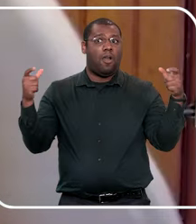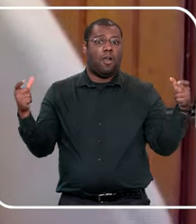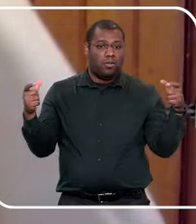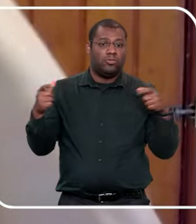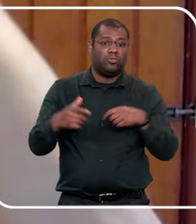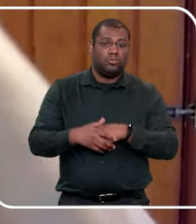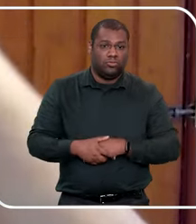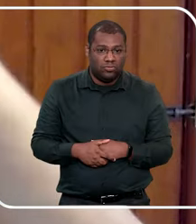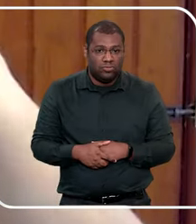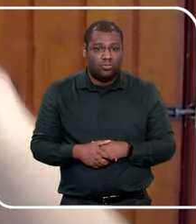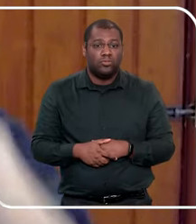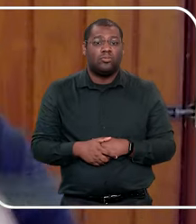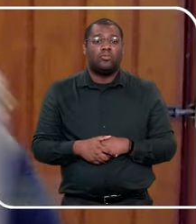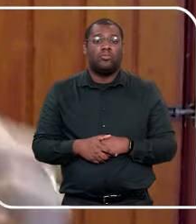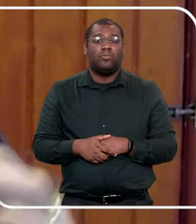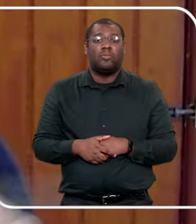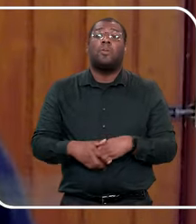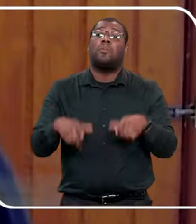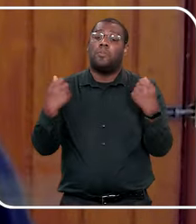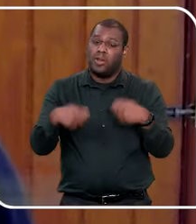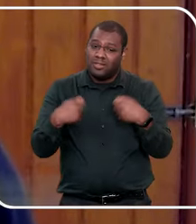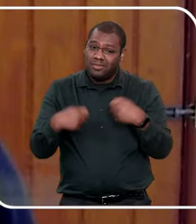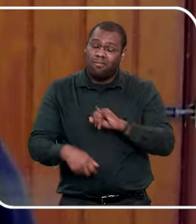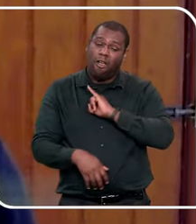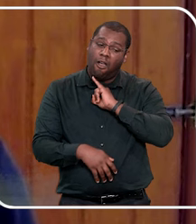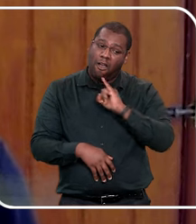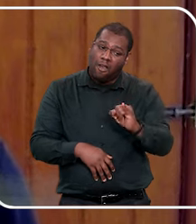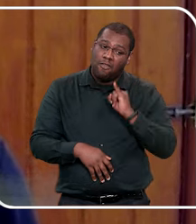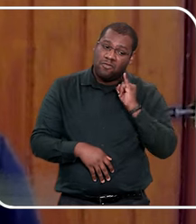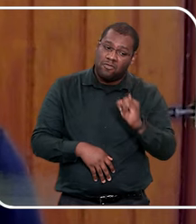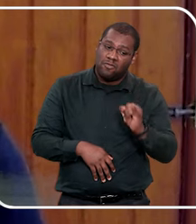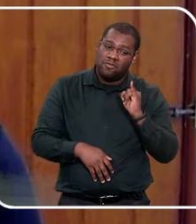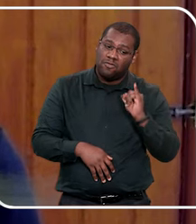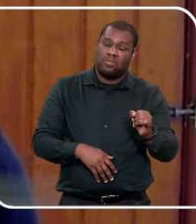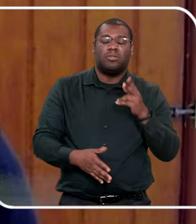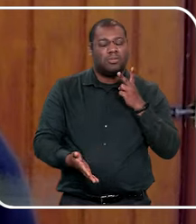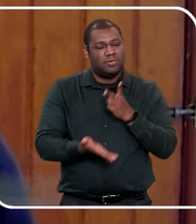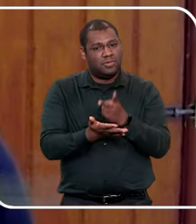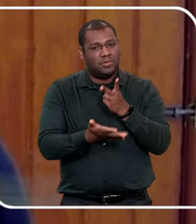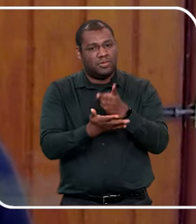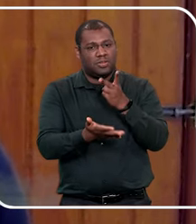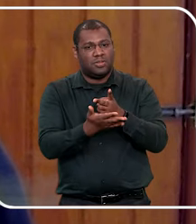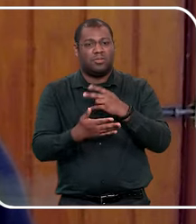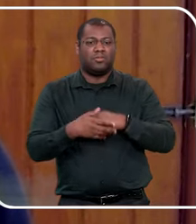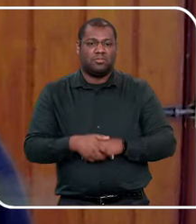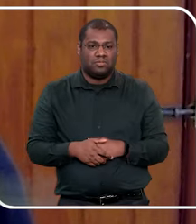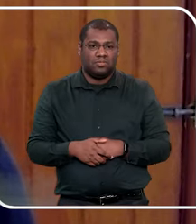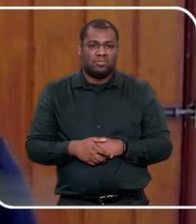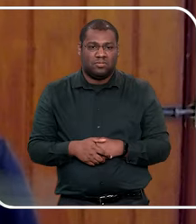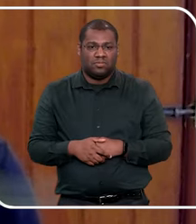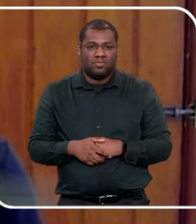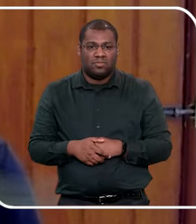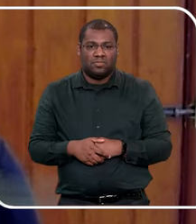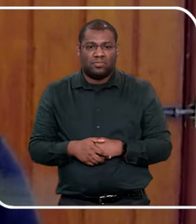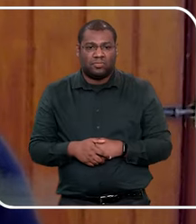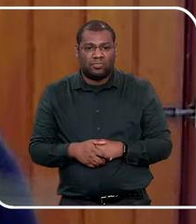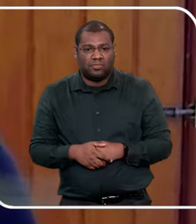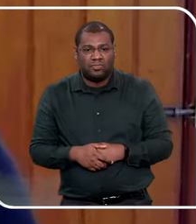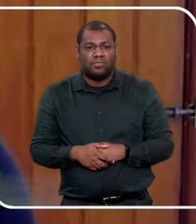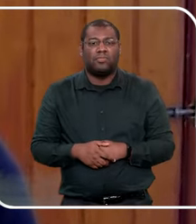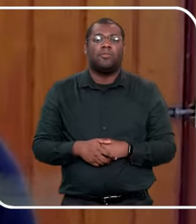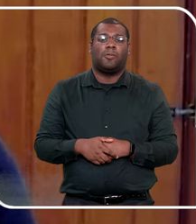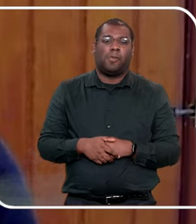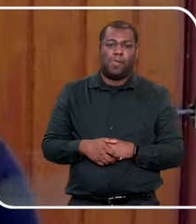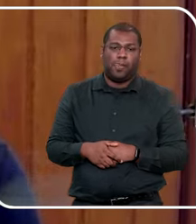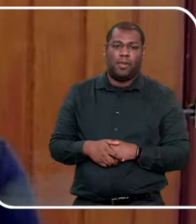eu sempre, falo para você, reforçar, não sei a idade, né, mas se for maiorzinho, vai fazendo de pequenininho, mas